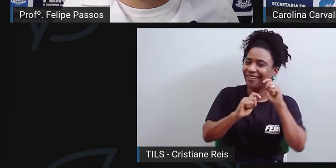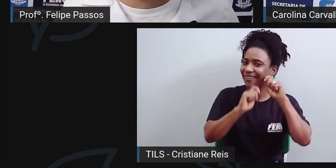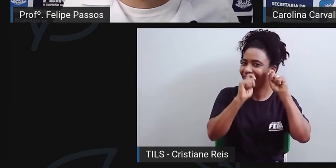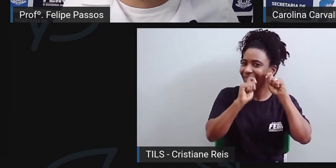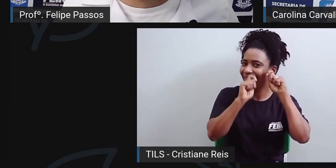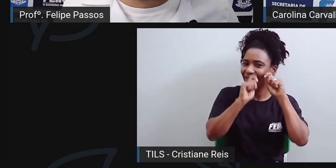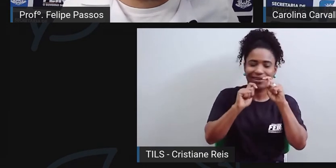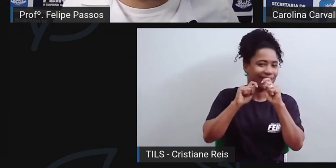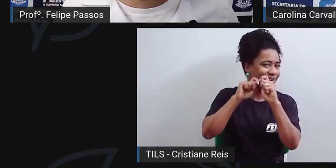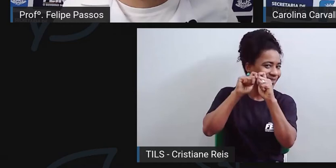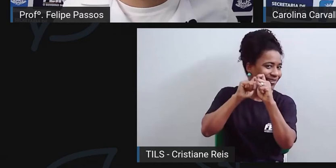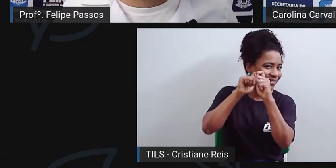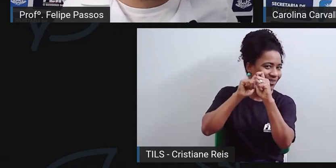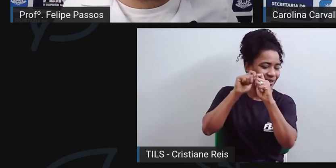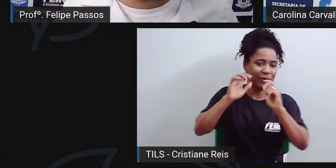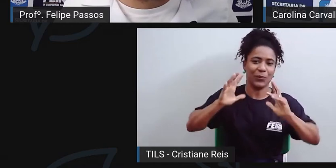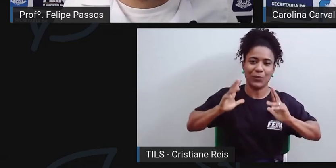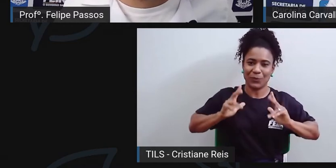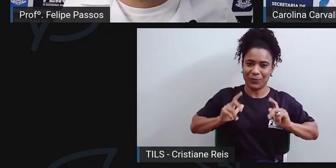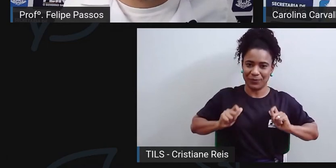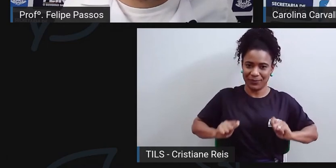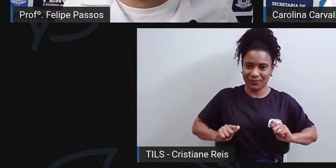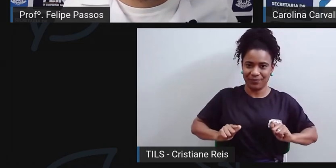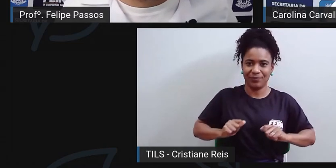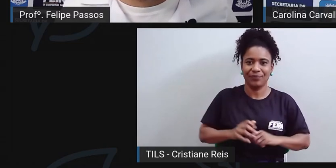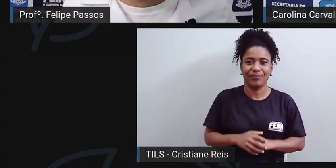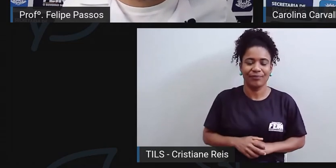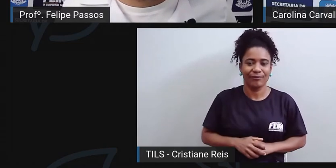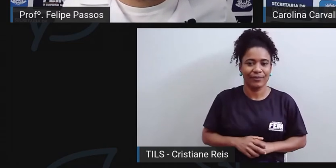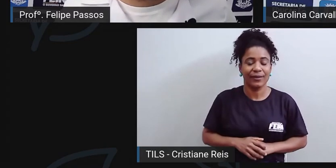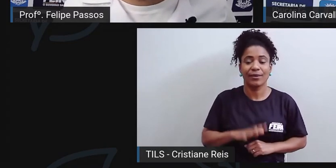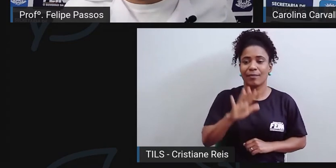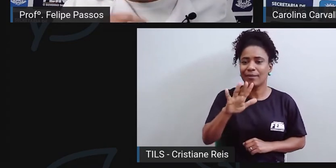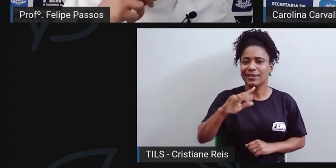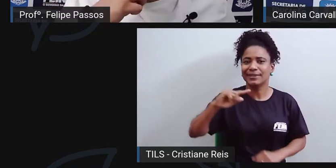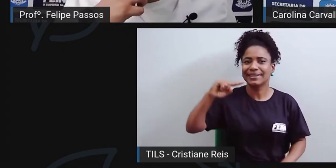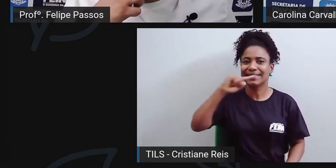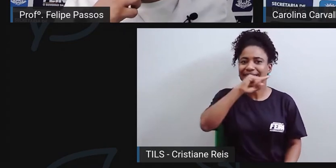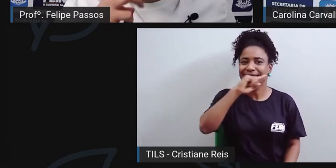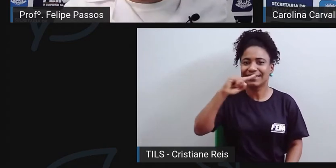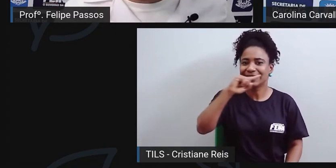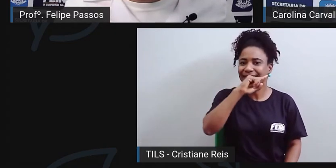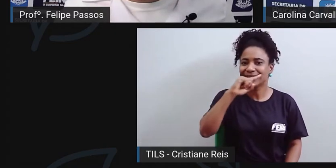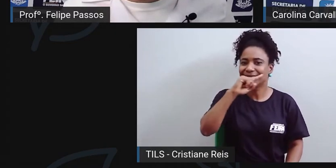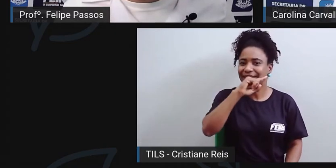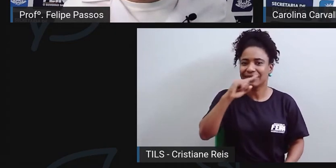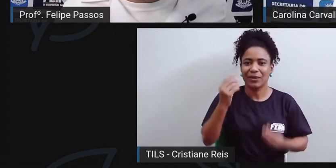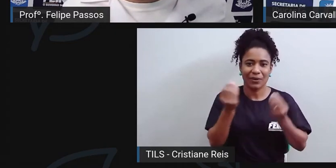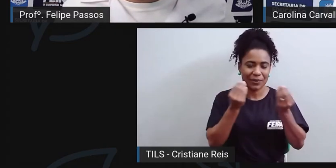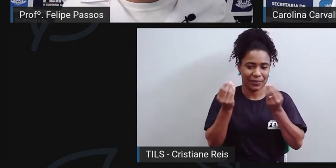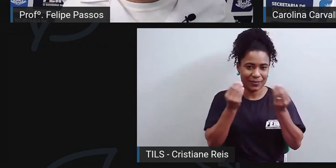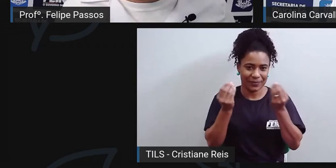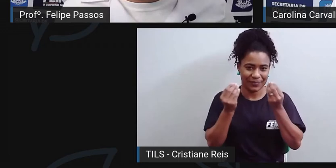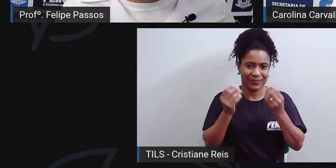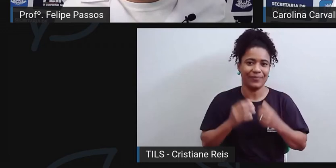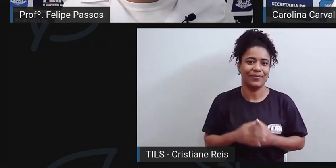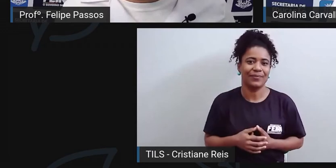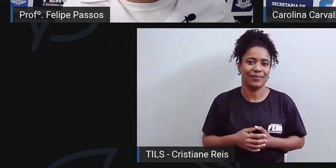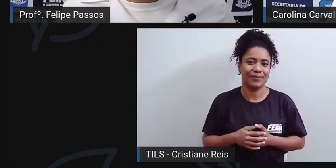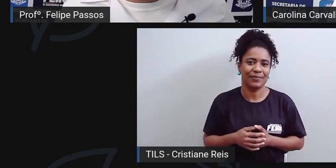limpar entre um dente e outro. A questão da escovação, quando eu faço isso,